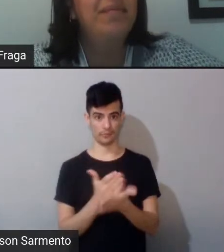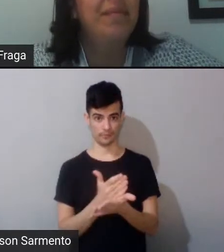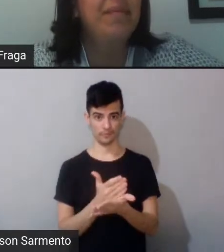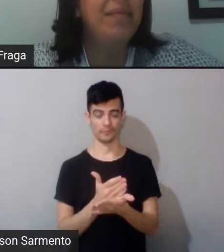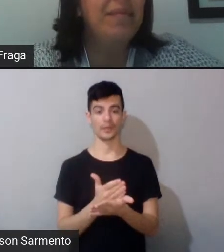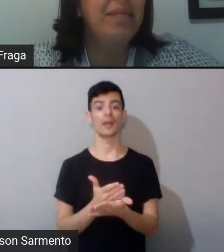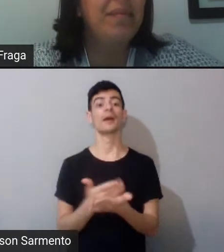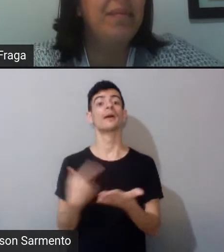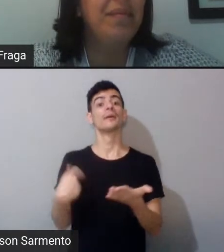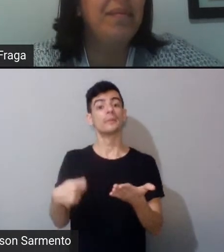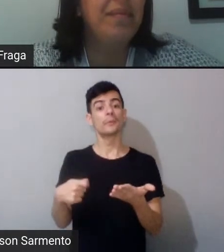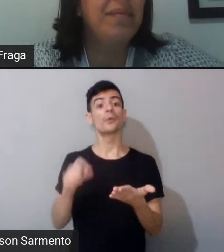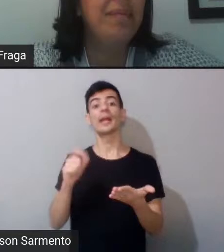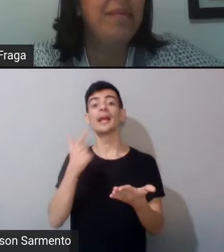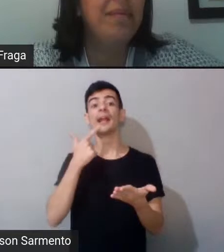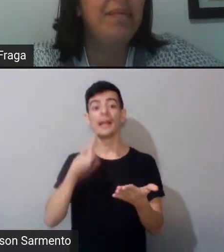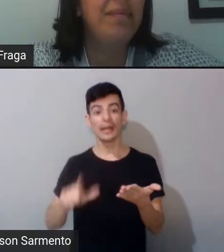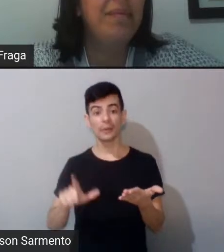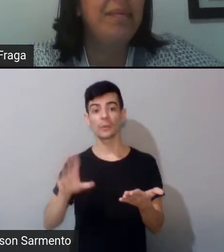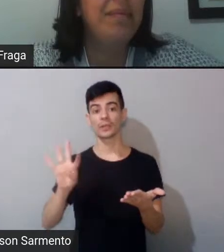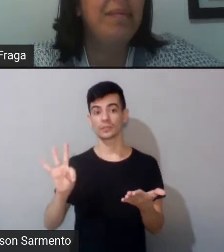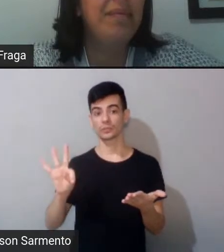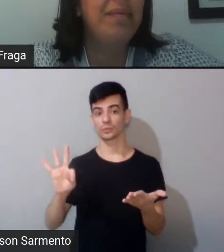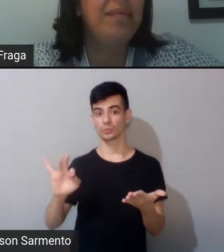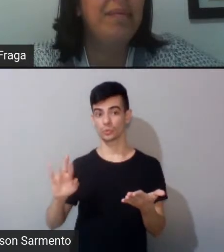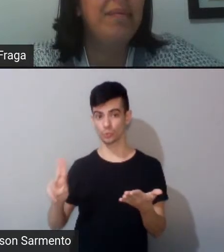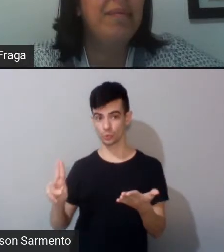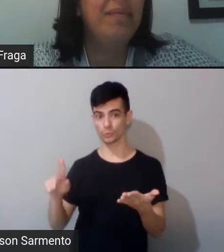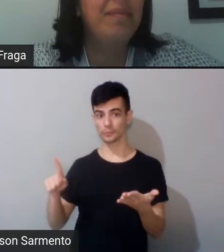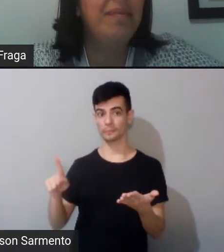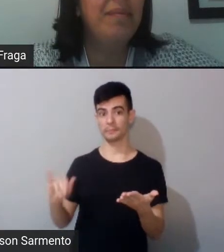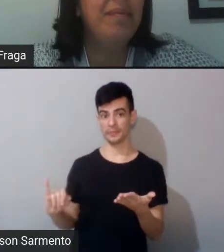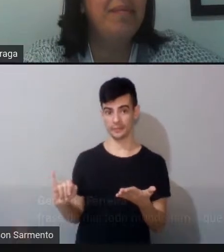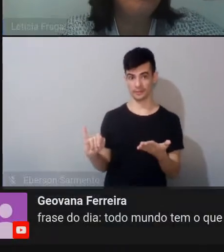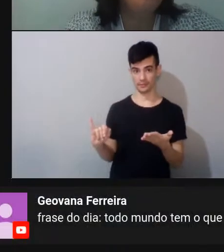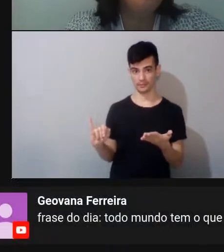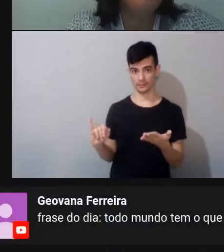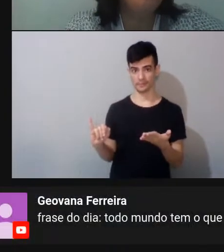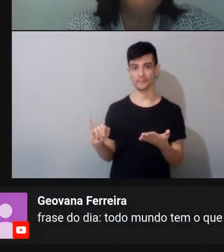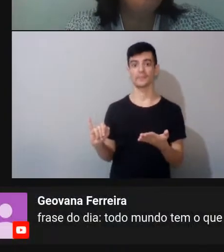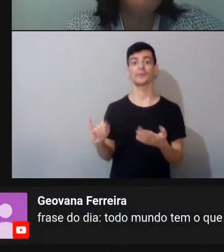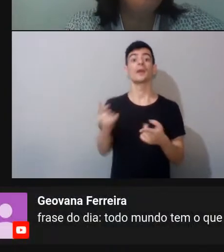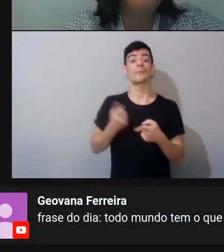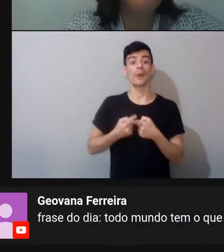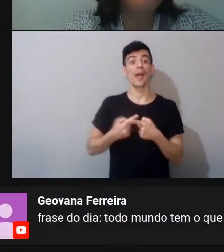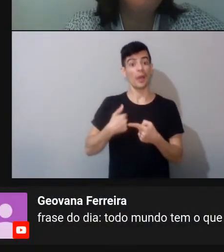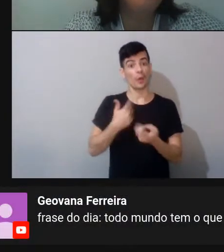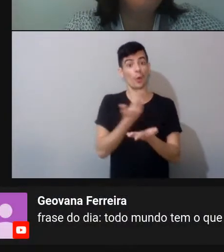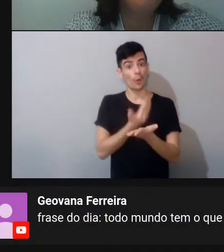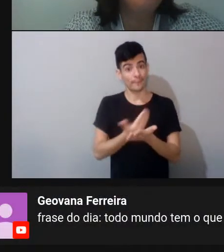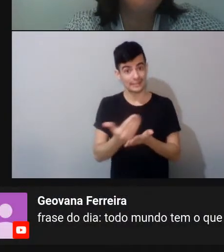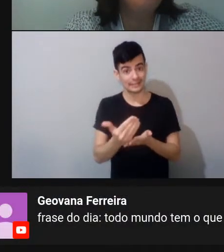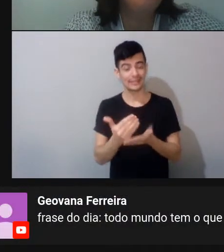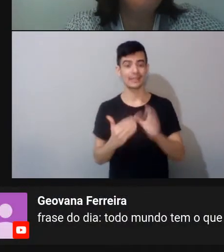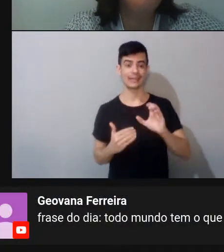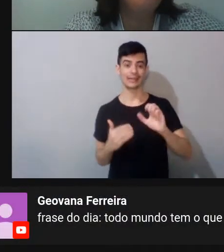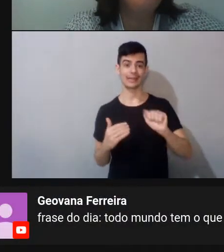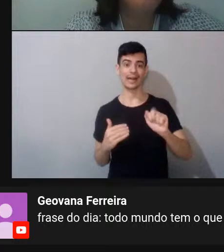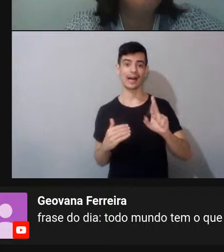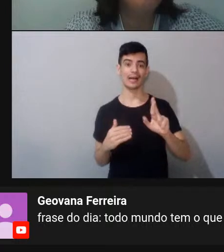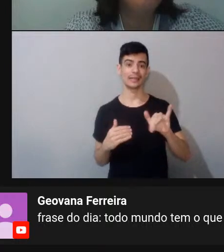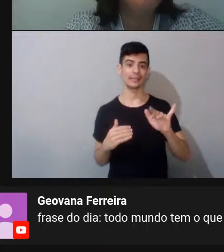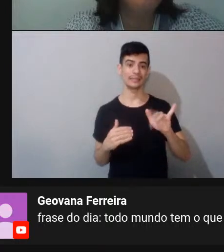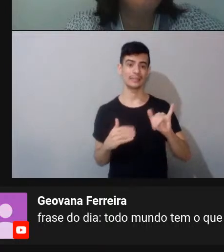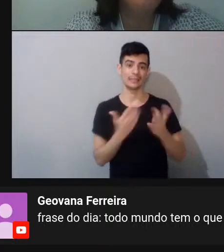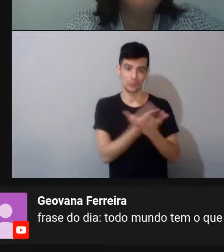E eu comecei a estudar um pouco da língua de Zubu-Kuá, que é a língua cariri. E é mais próximo do meu povo. E eu também estava estudando